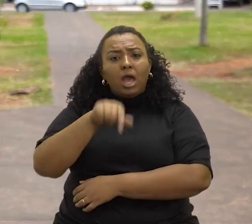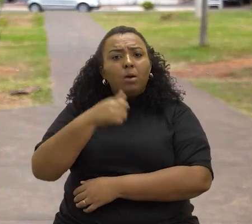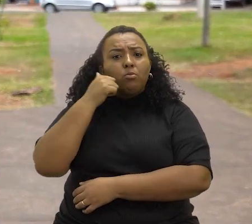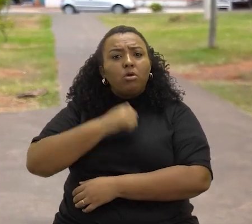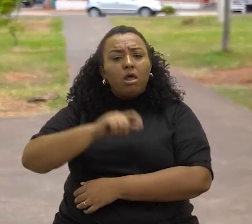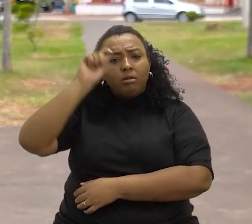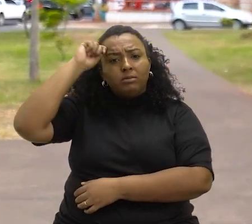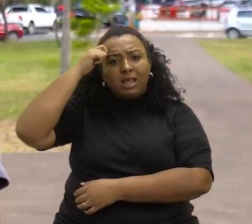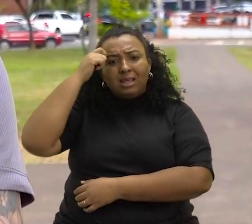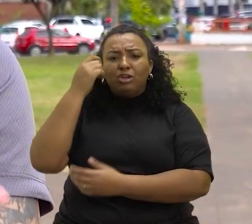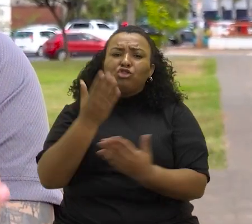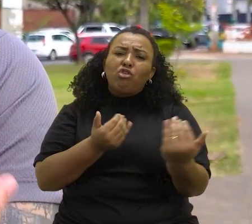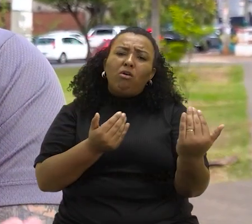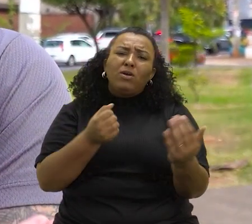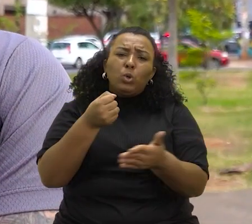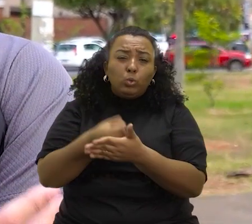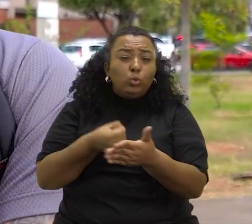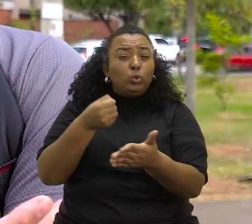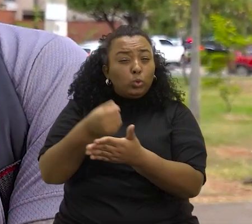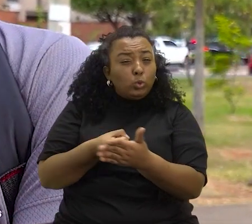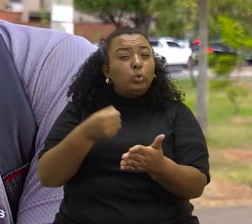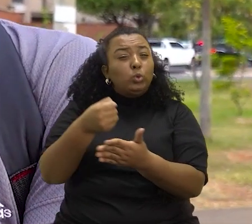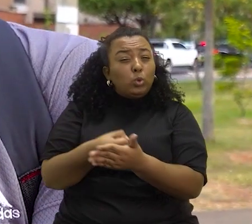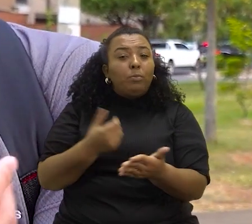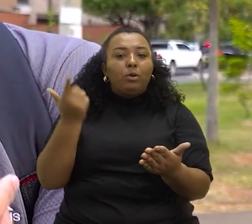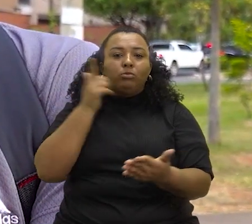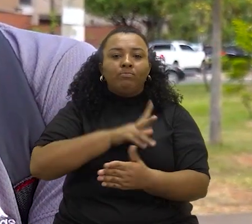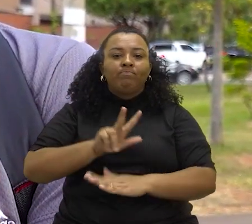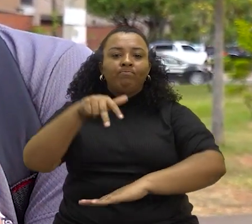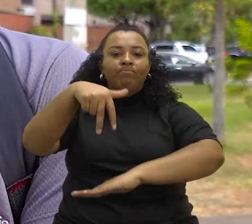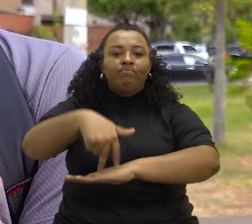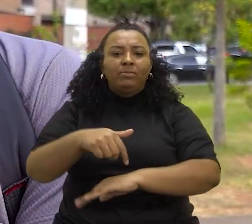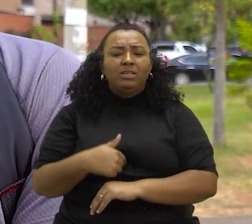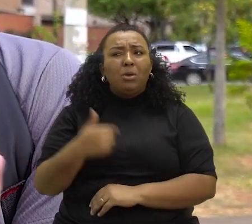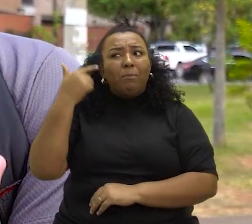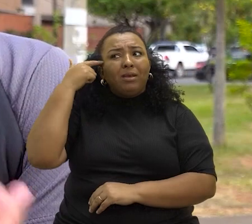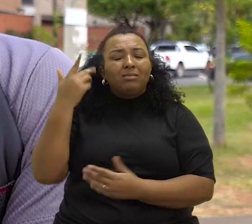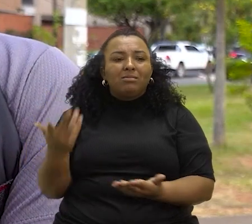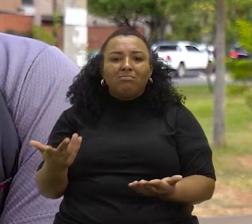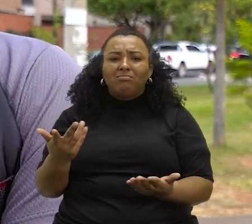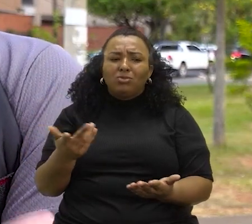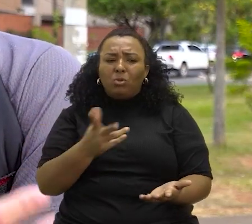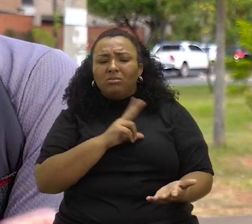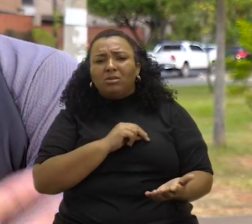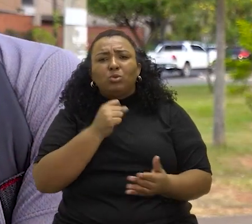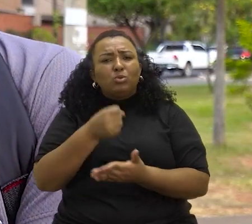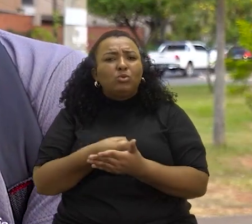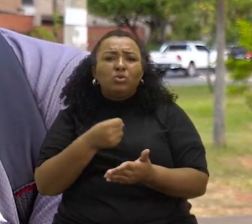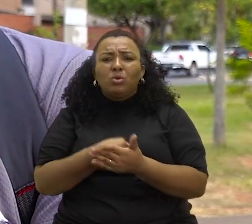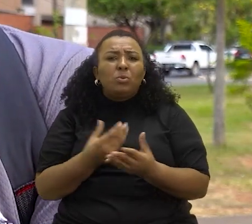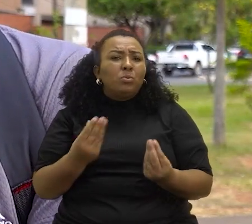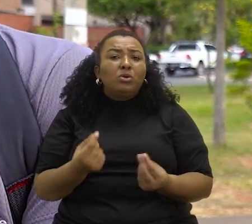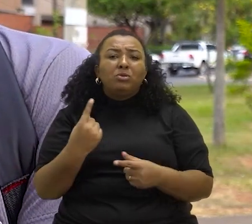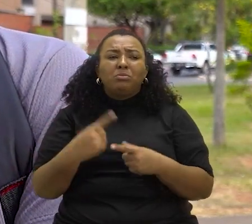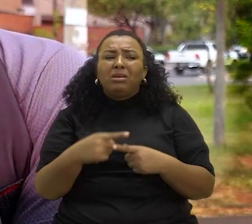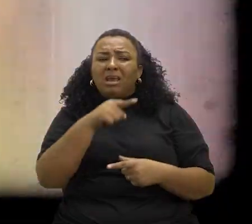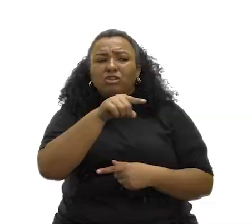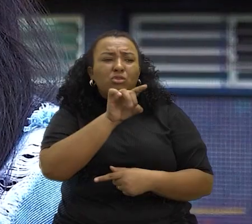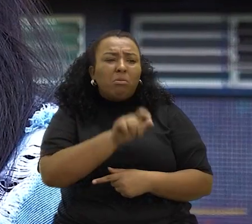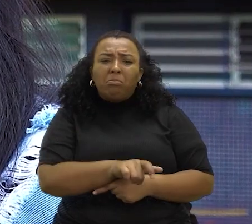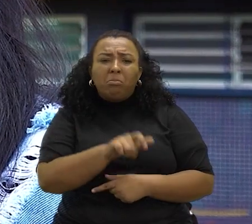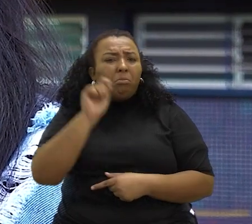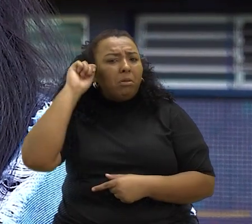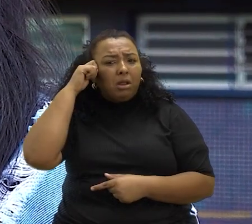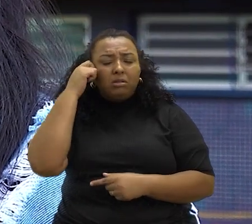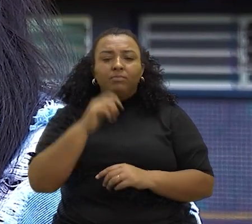hoje, que desde muito nova lutou muito pra estar onde chegou. E eu vejo que ela não teria que ter lutado tanto se ela não fosse justamente uma mulher negra.